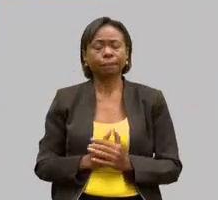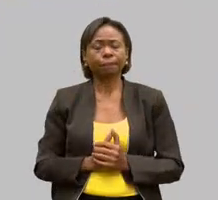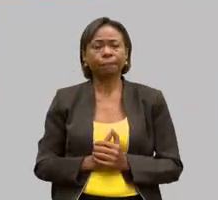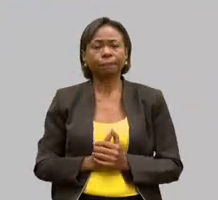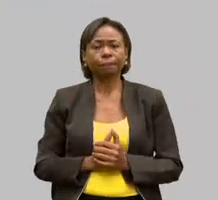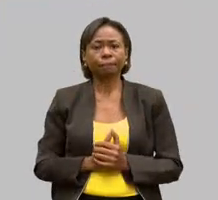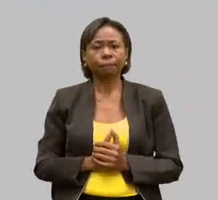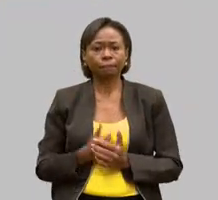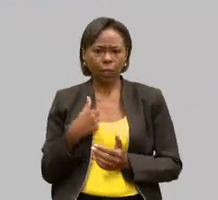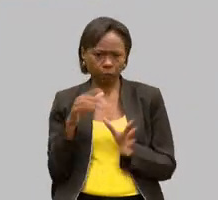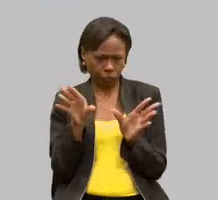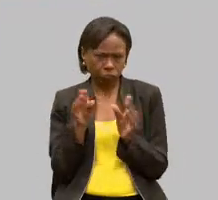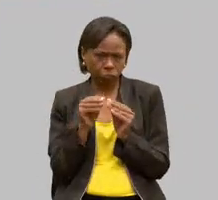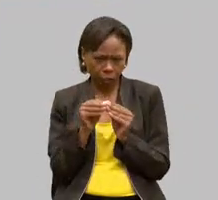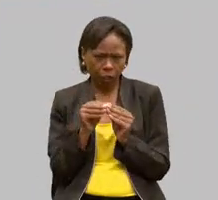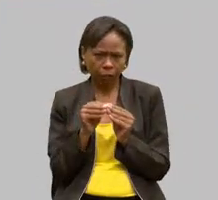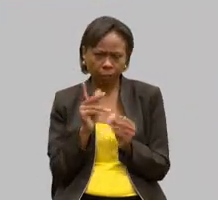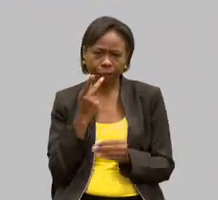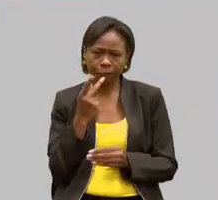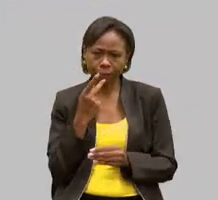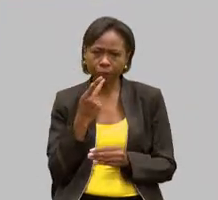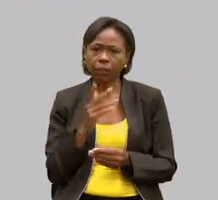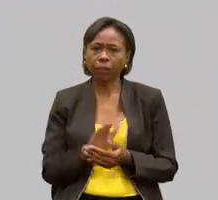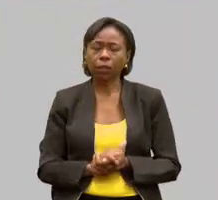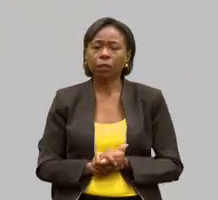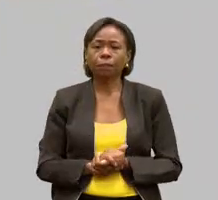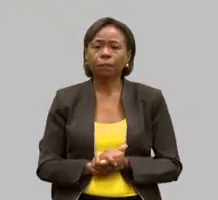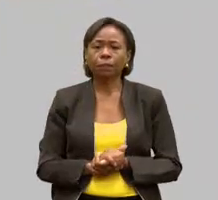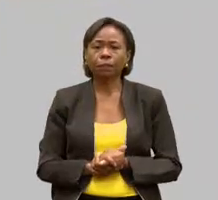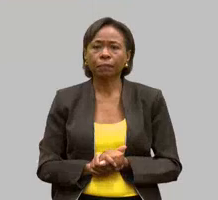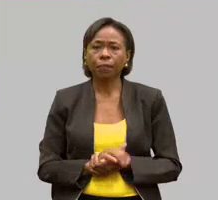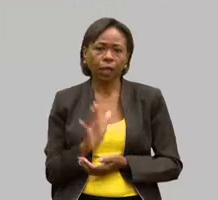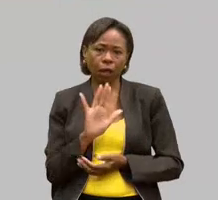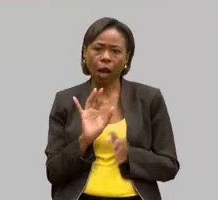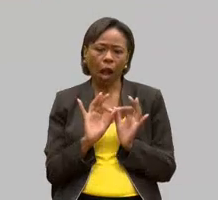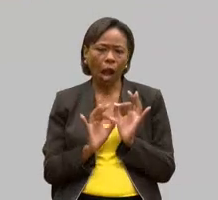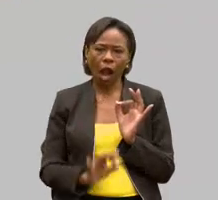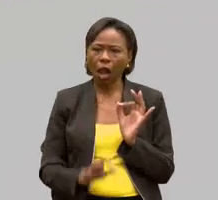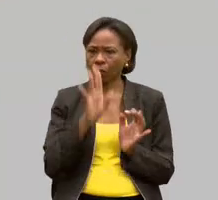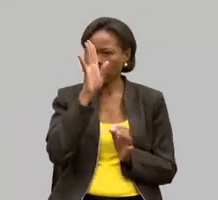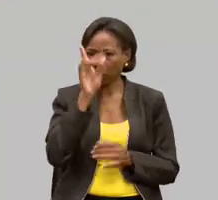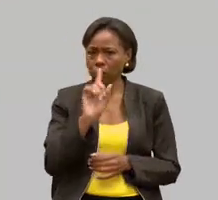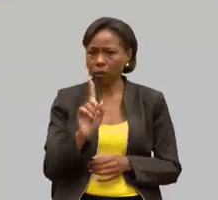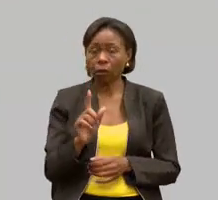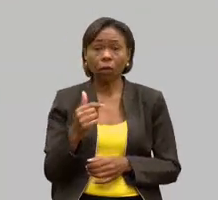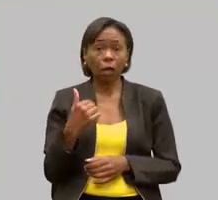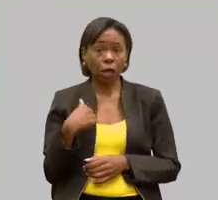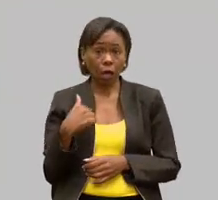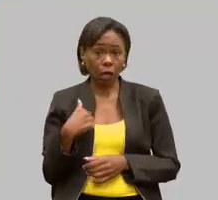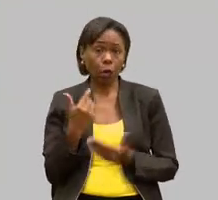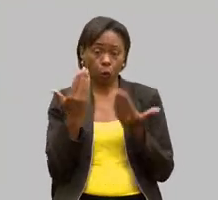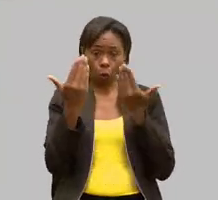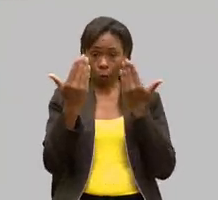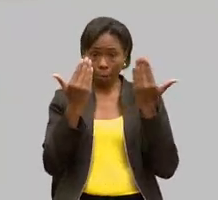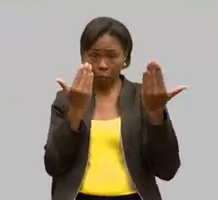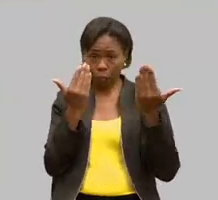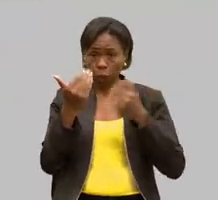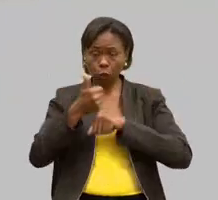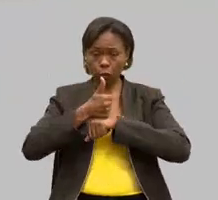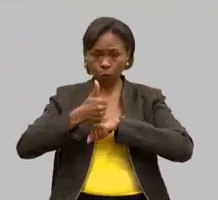na minha fala não vou ser eu não vou ser prolixa eu falo enquanto psicóloga minha formação é